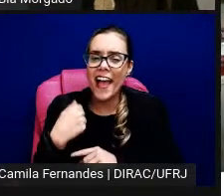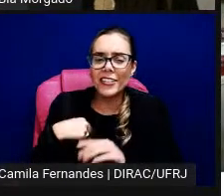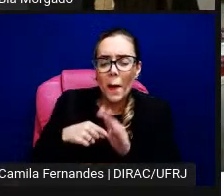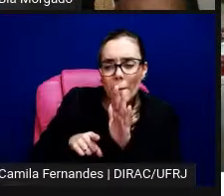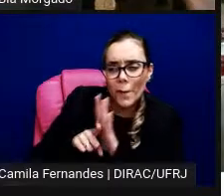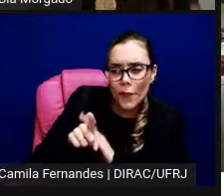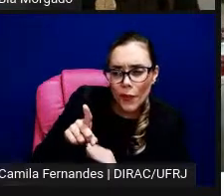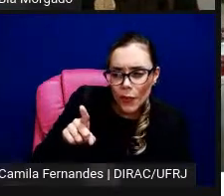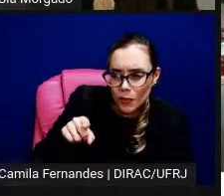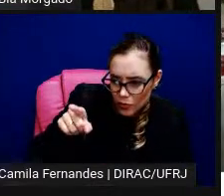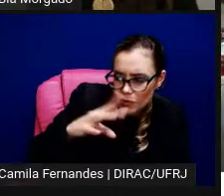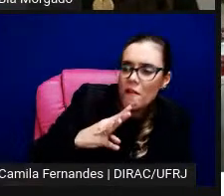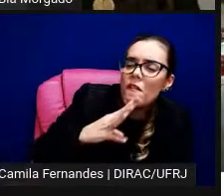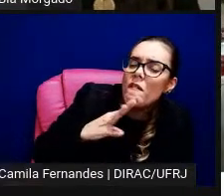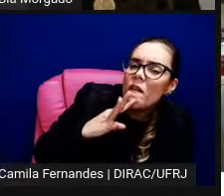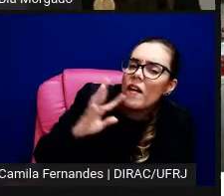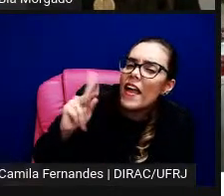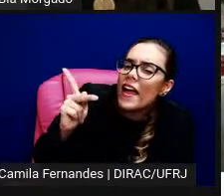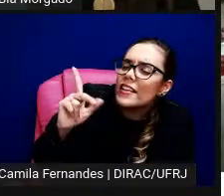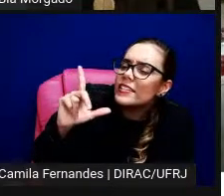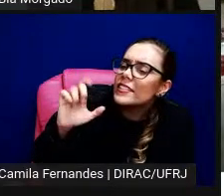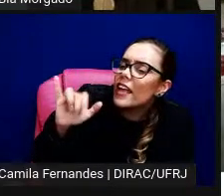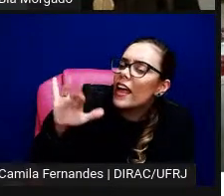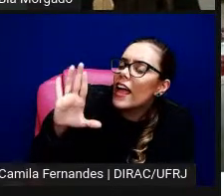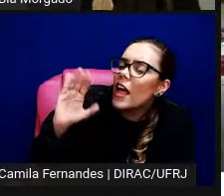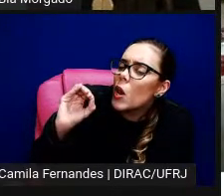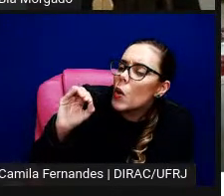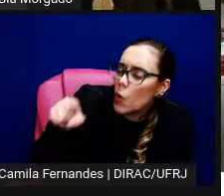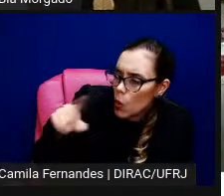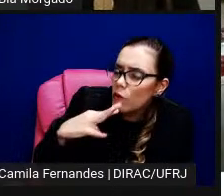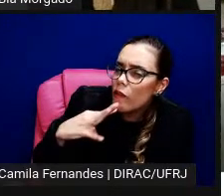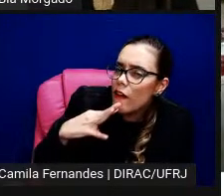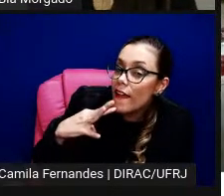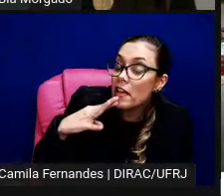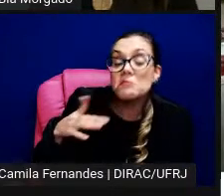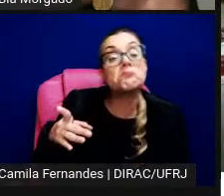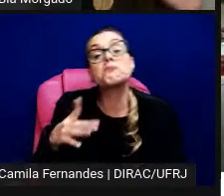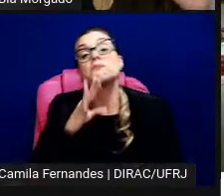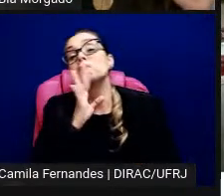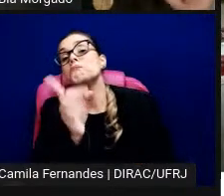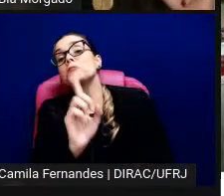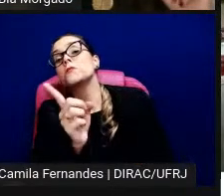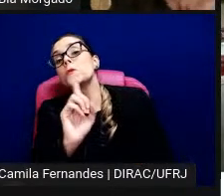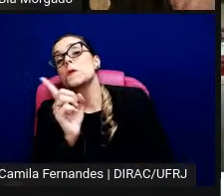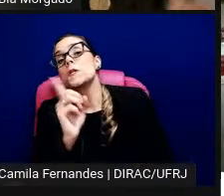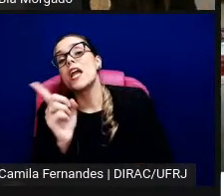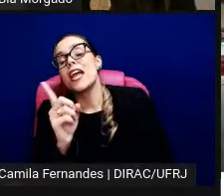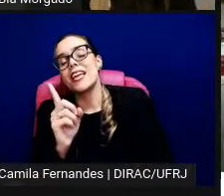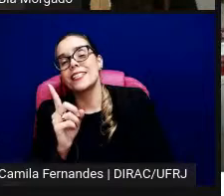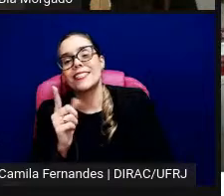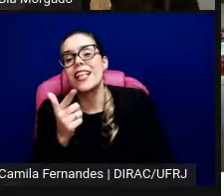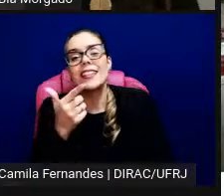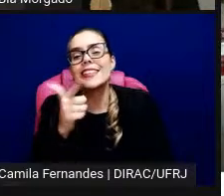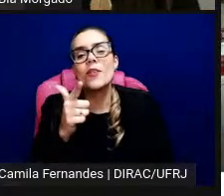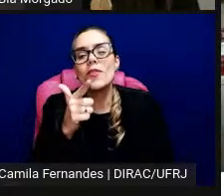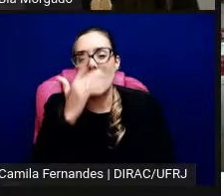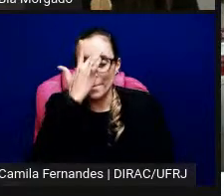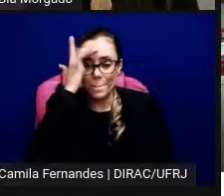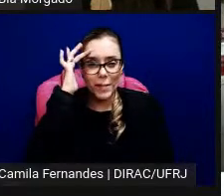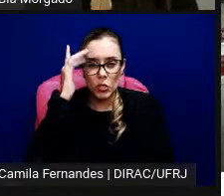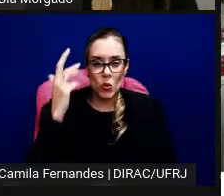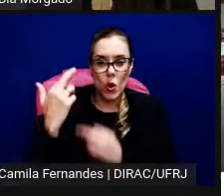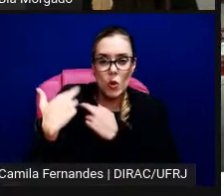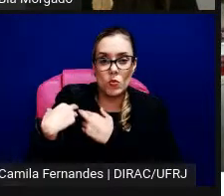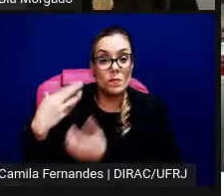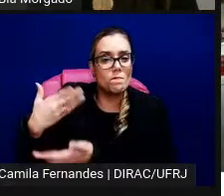vocês se isso importava ou não nesse contexto quanto que isso importa ou não não existia um mediador um educador ali naquele